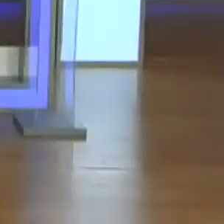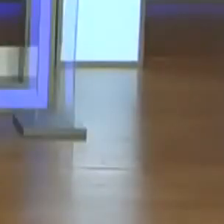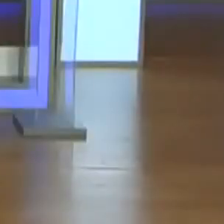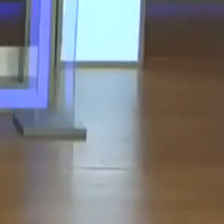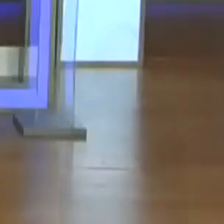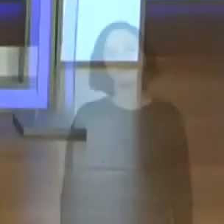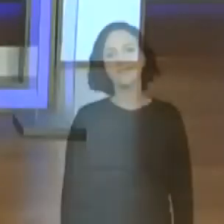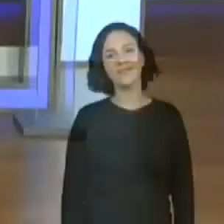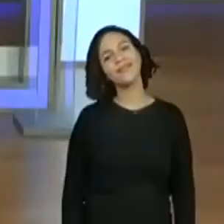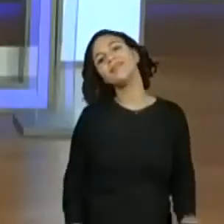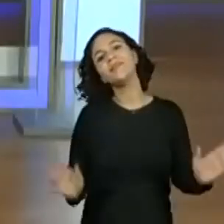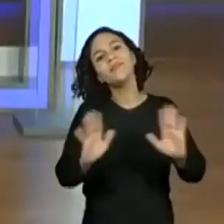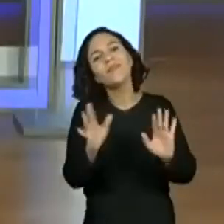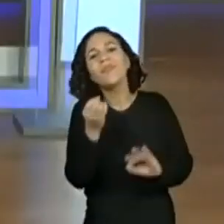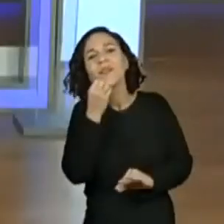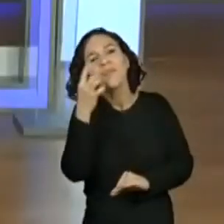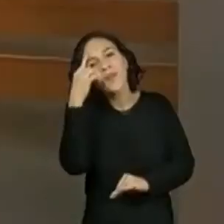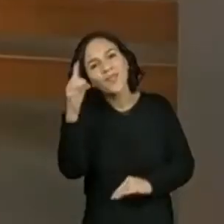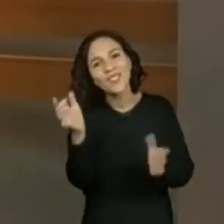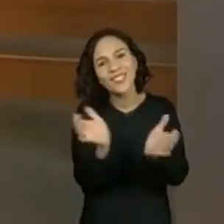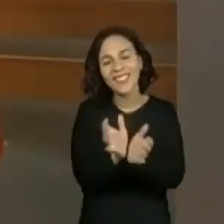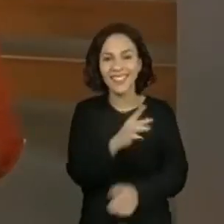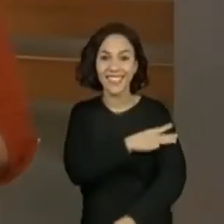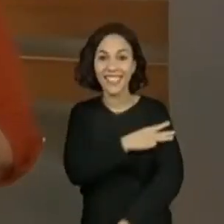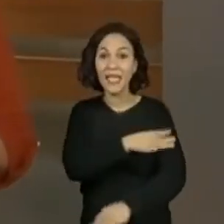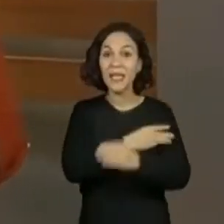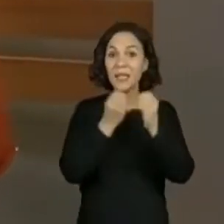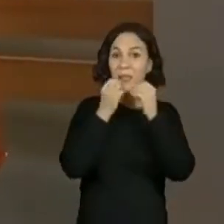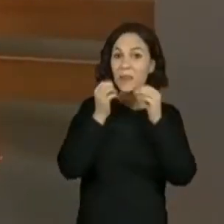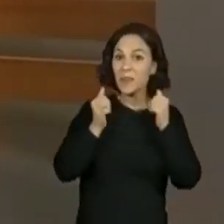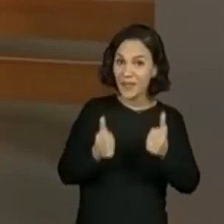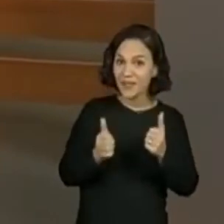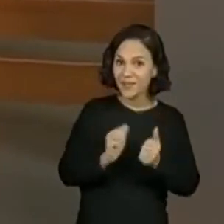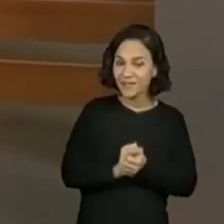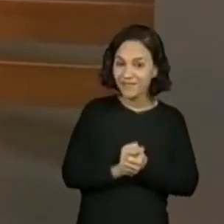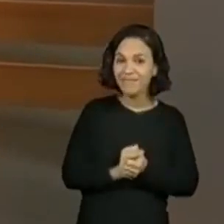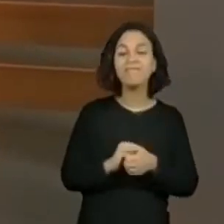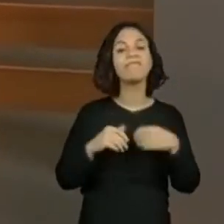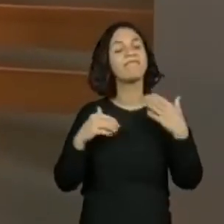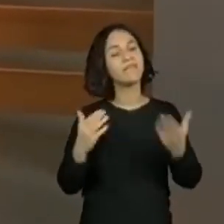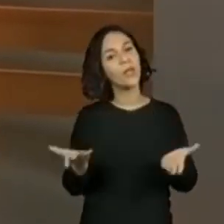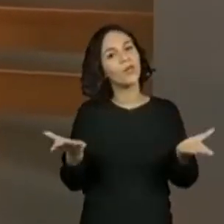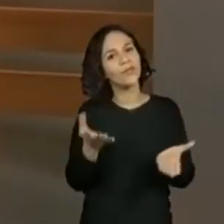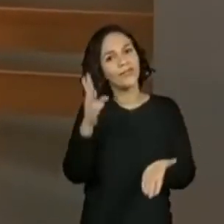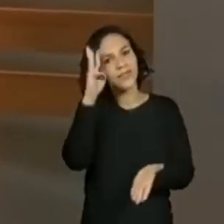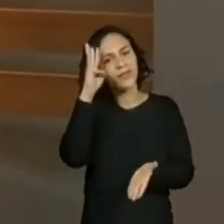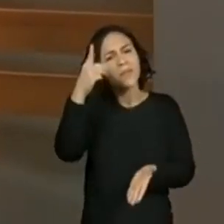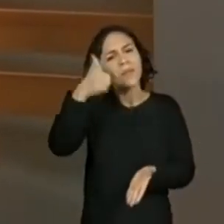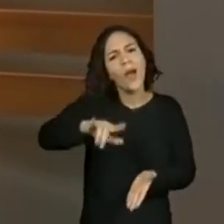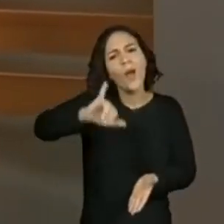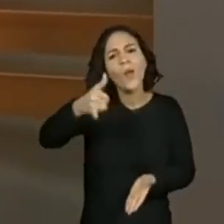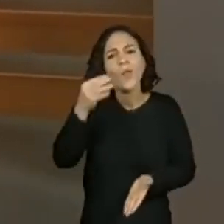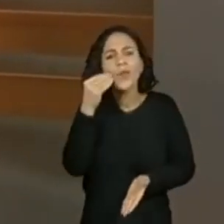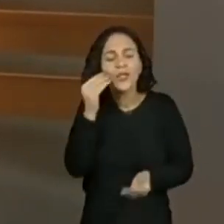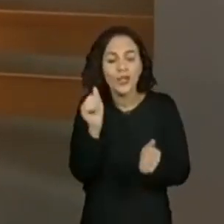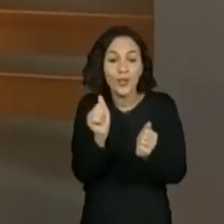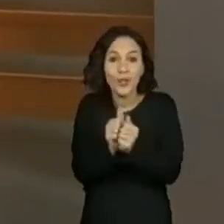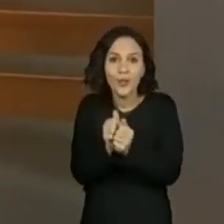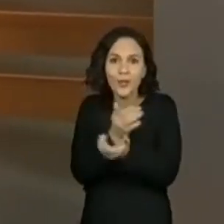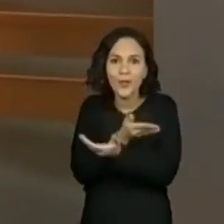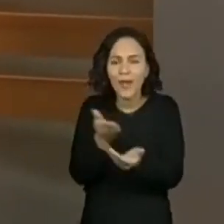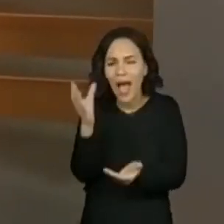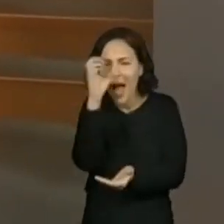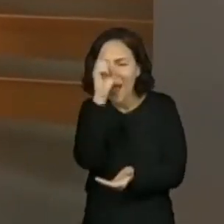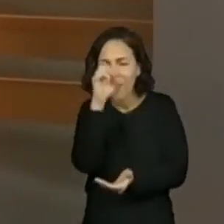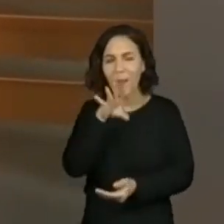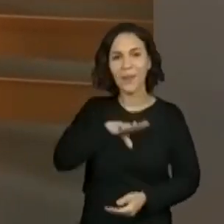Bom dia, terceiro ano! Tudo bem com vocês? Terça-feira, mais uma oportunidade de estarmos juntinhos aprendendo